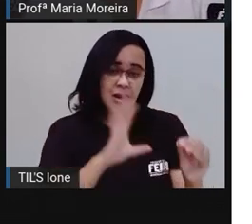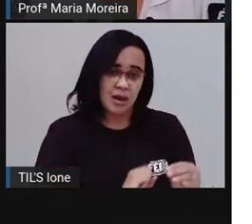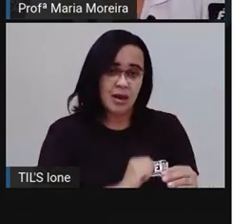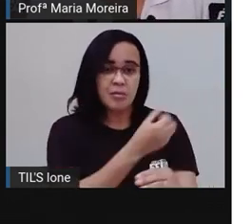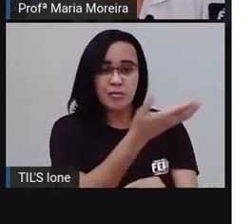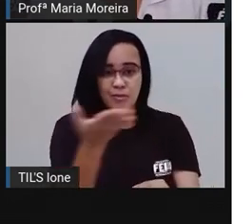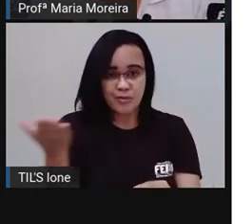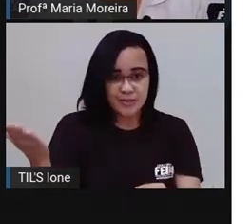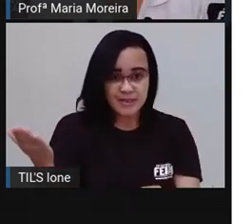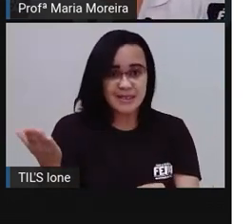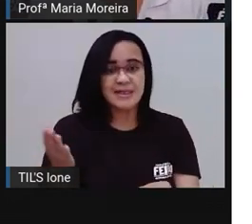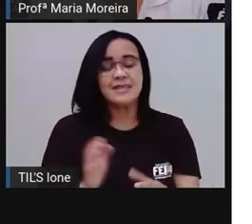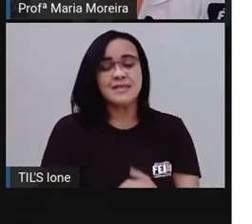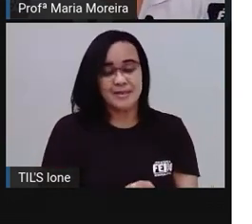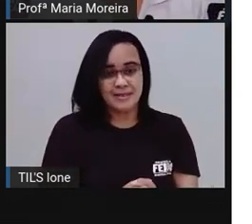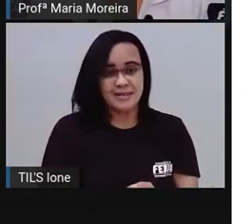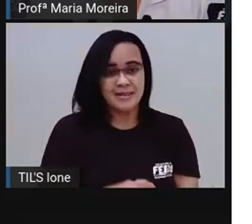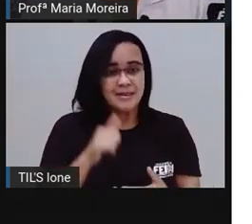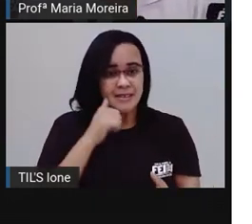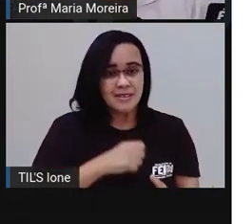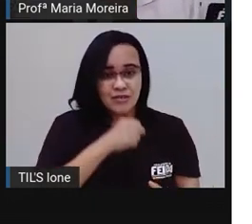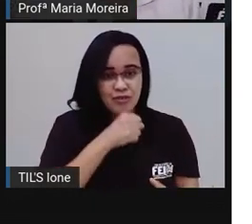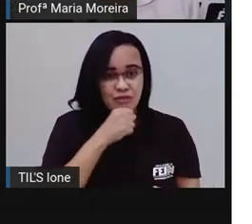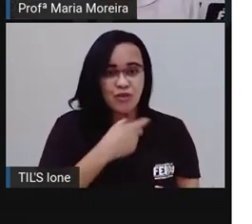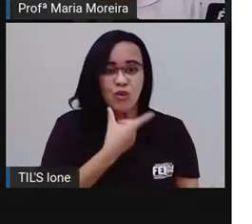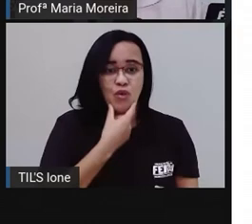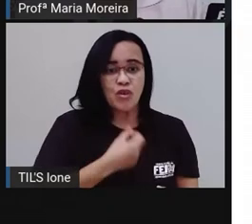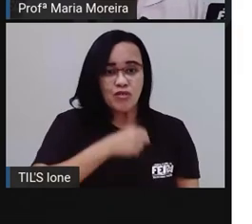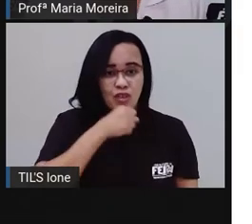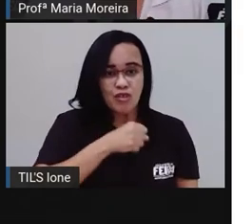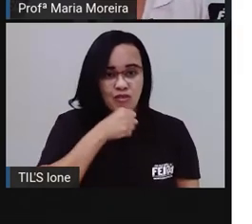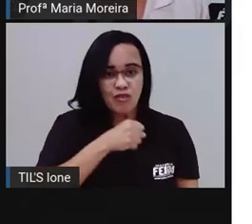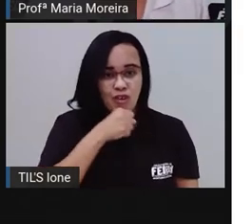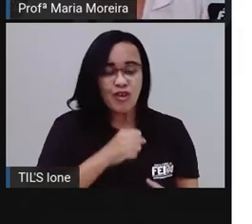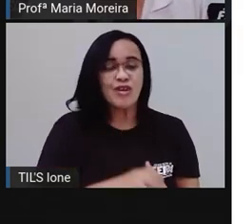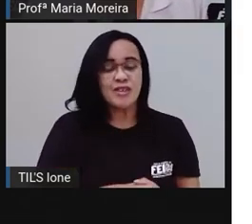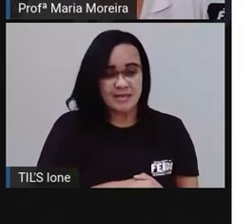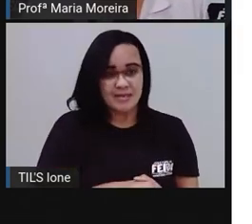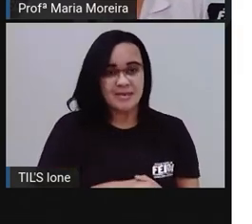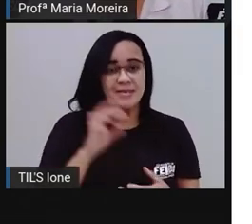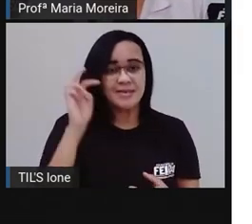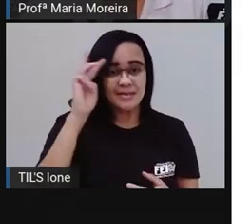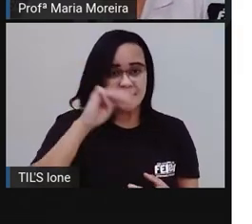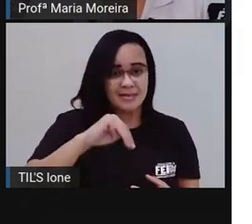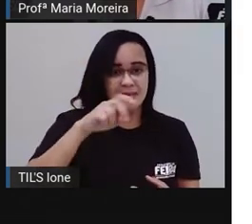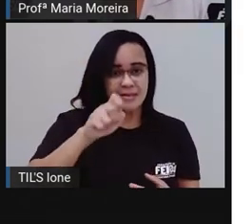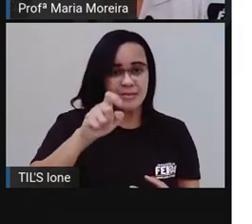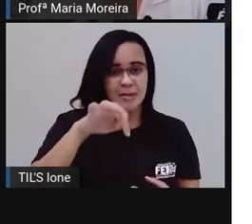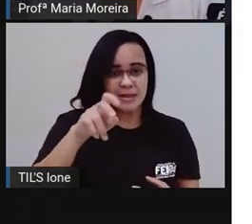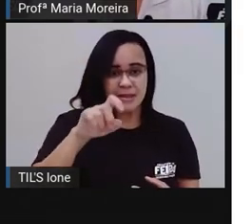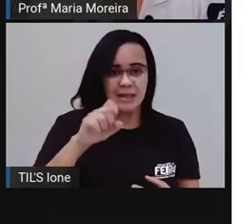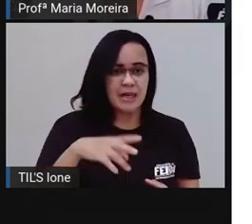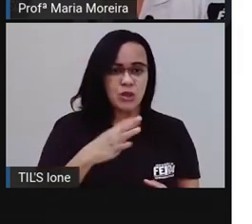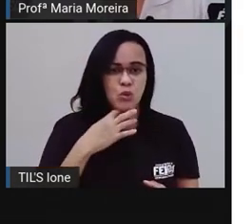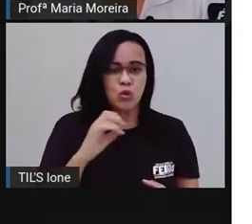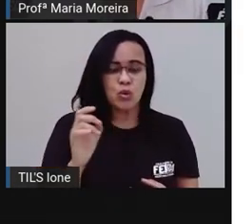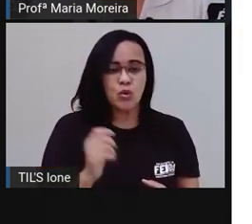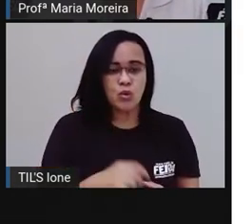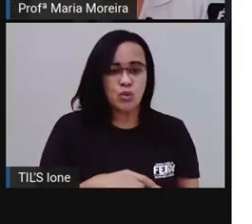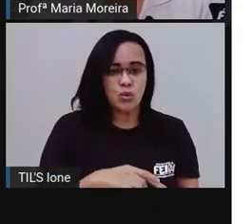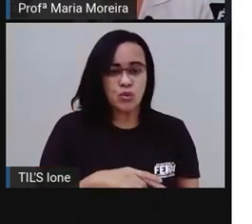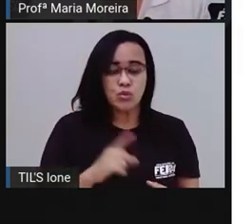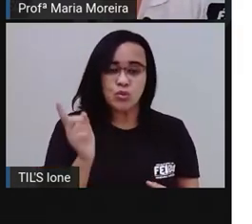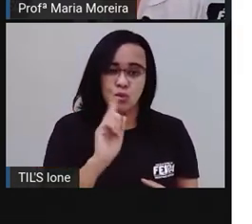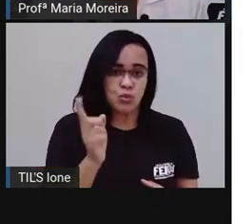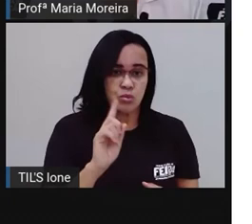coração. E os meus avós, né? Que a gente fala avô parte de mãe, que são os avós maternos. Eu não... O meu avô, não